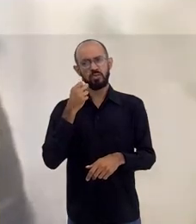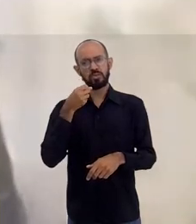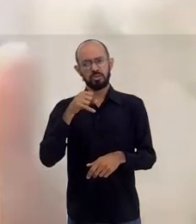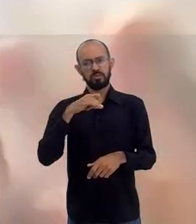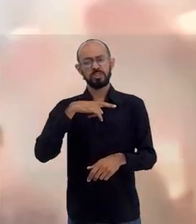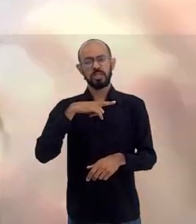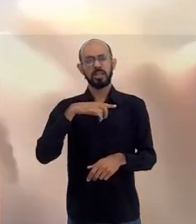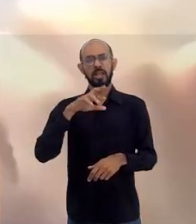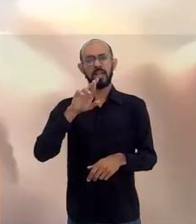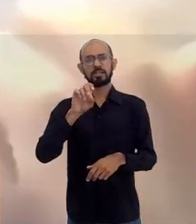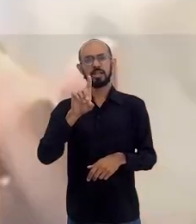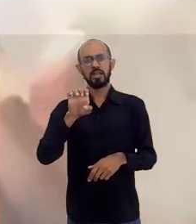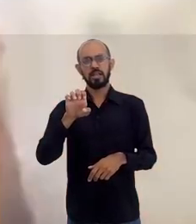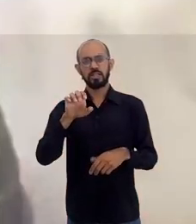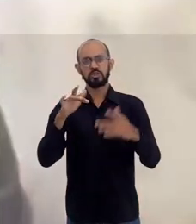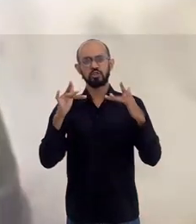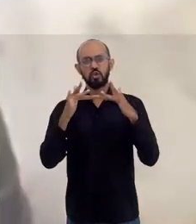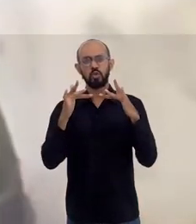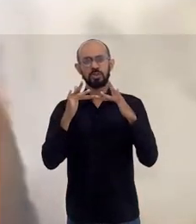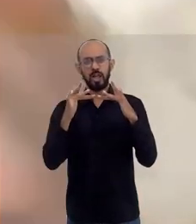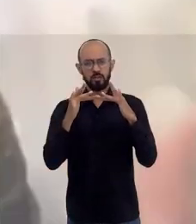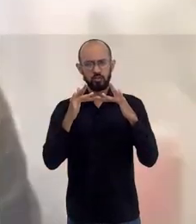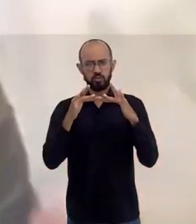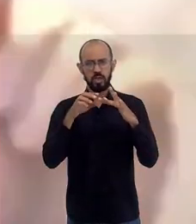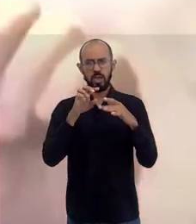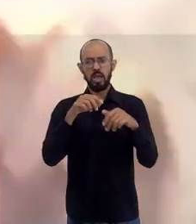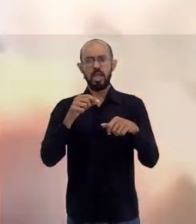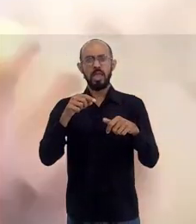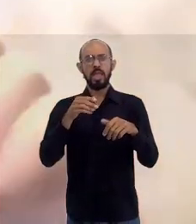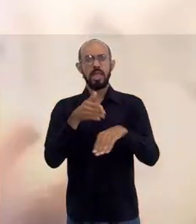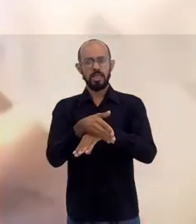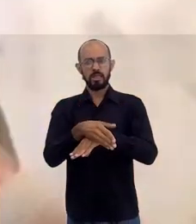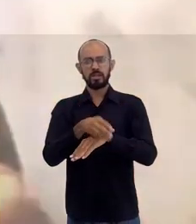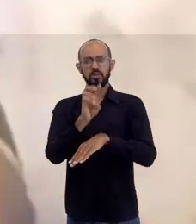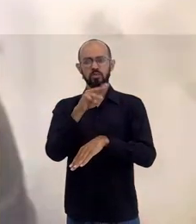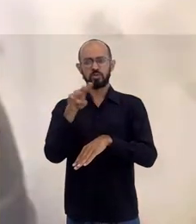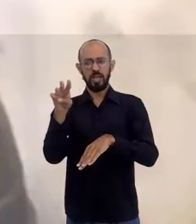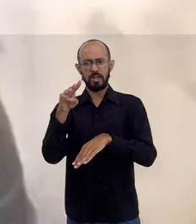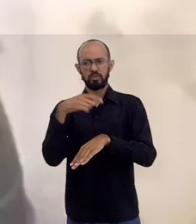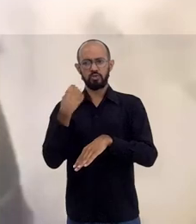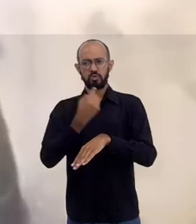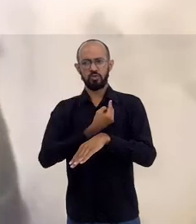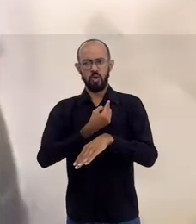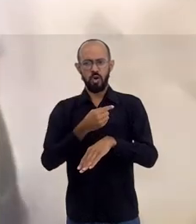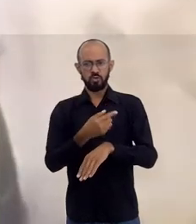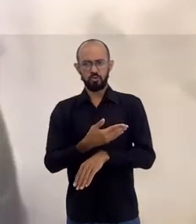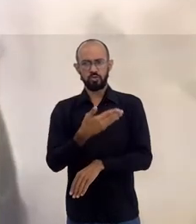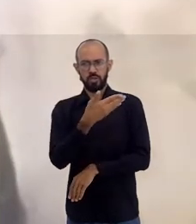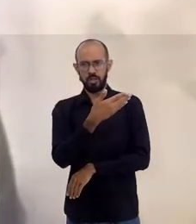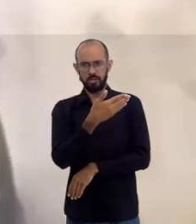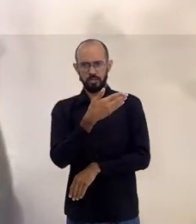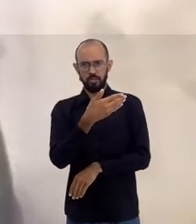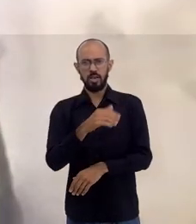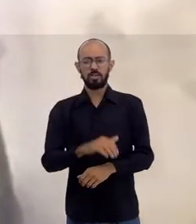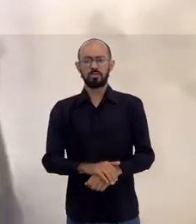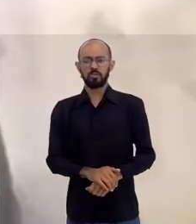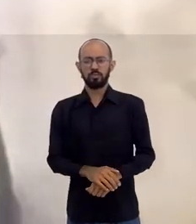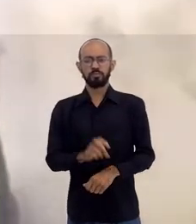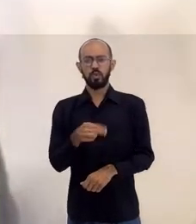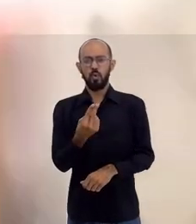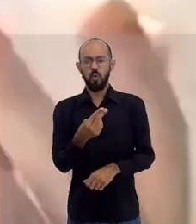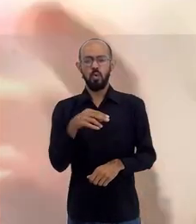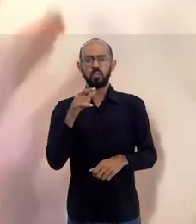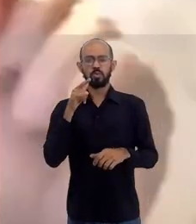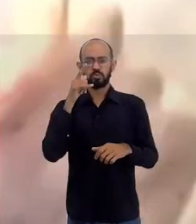agora, que tem essa rede de contatos, acesse o www.projetogarrafanomar.com